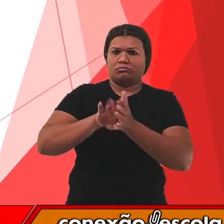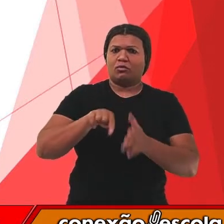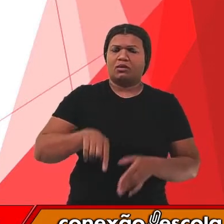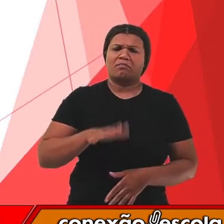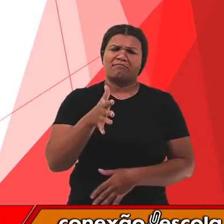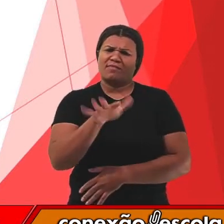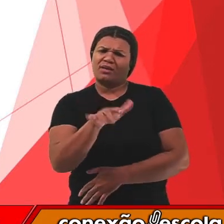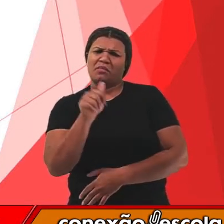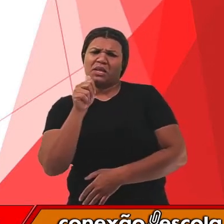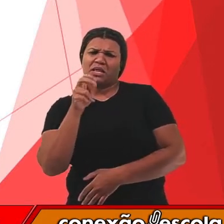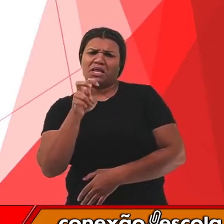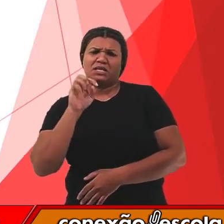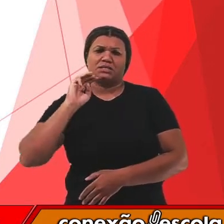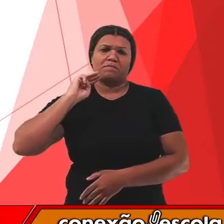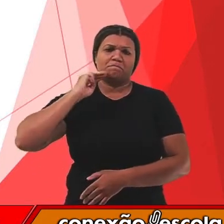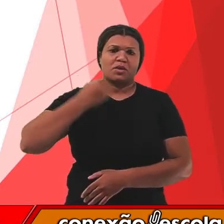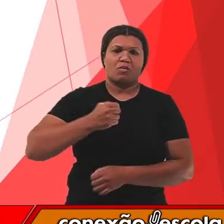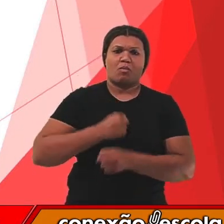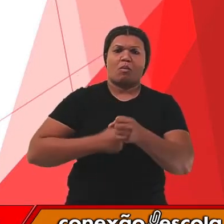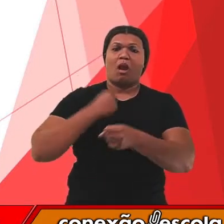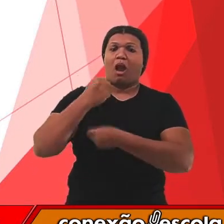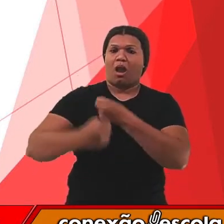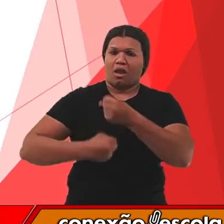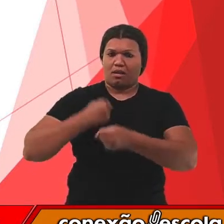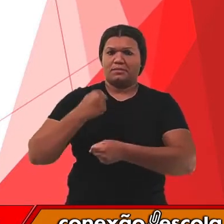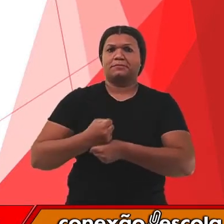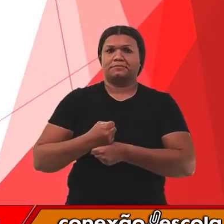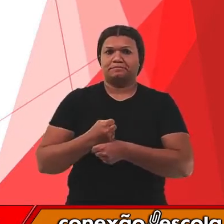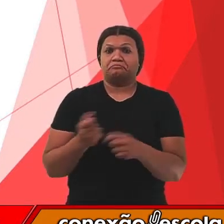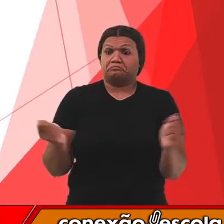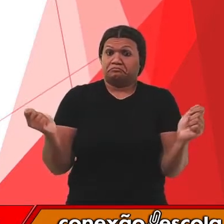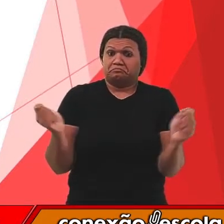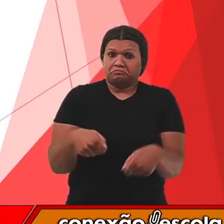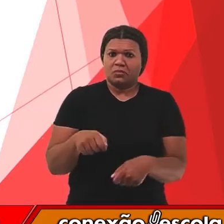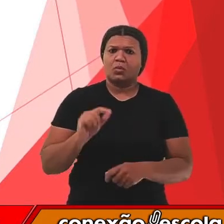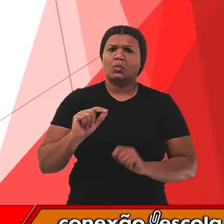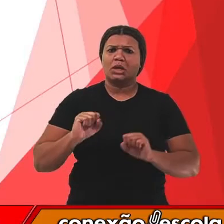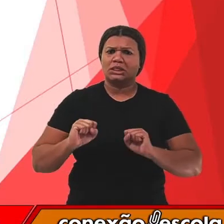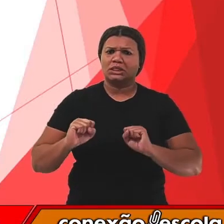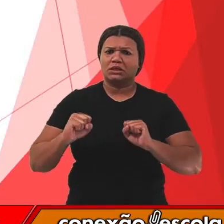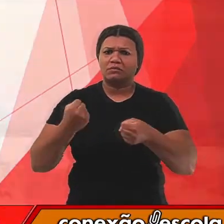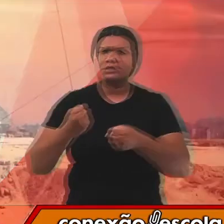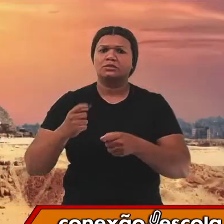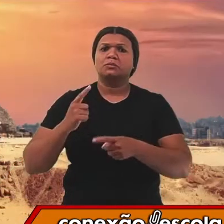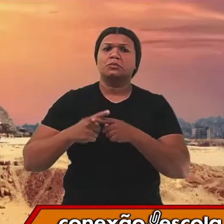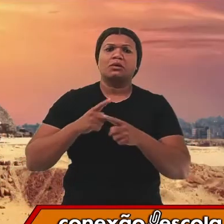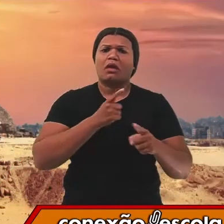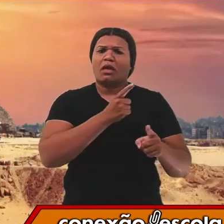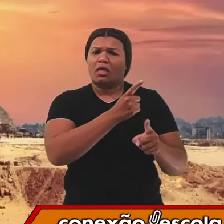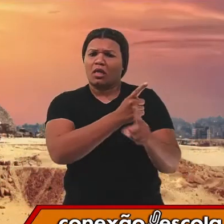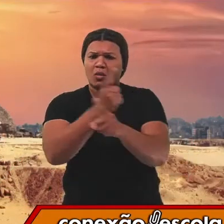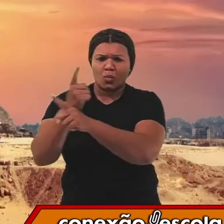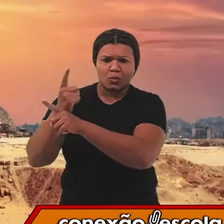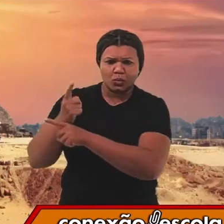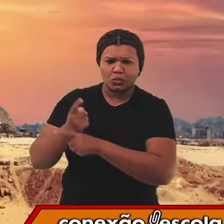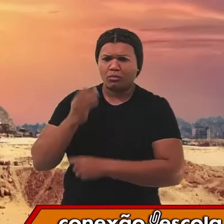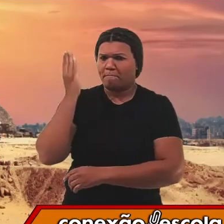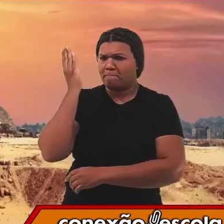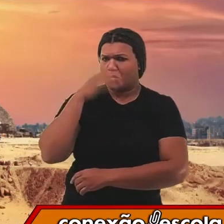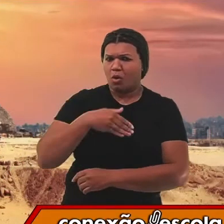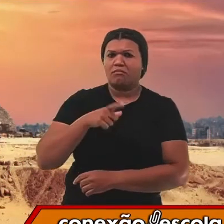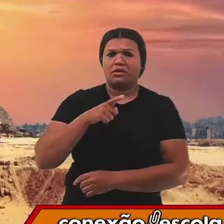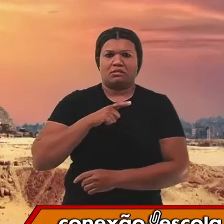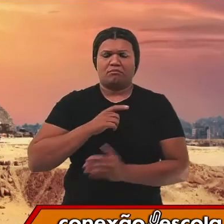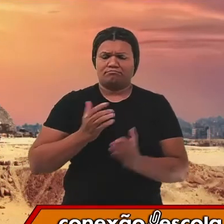anos. Essas hipóteses eram defendidas com base em vestígios arqueológicos que datam desse período.